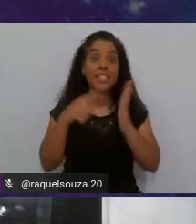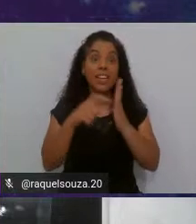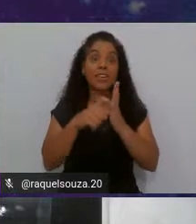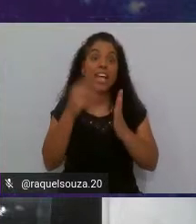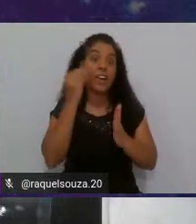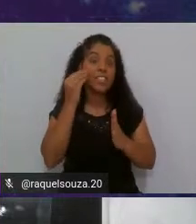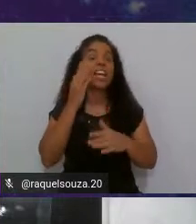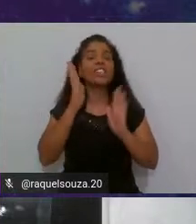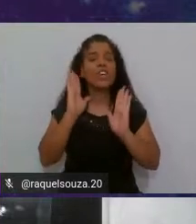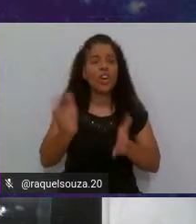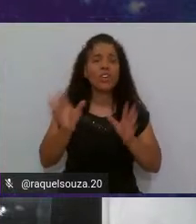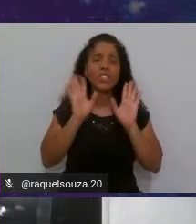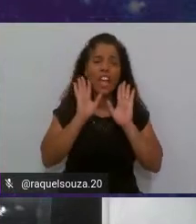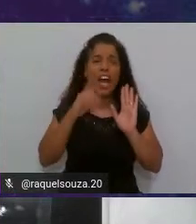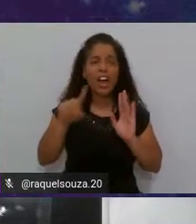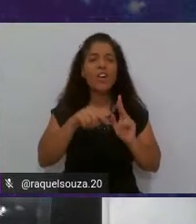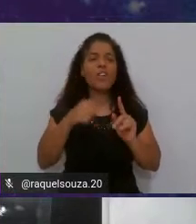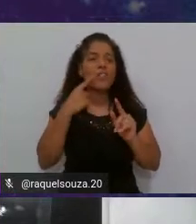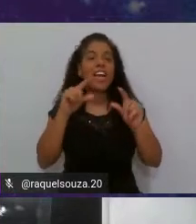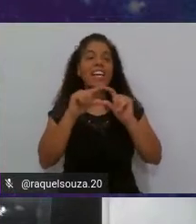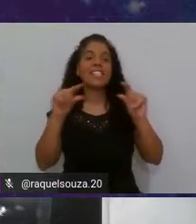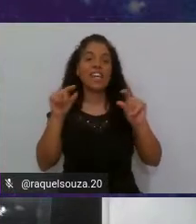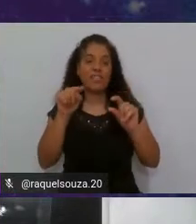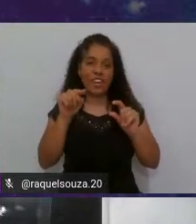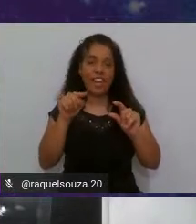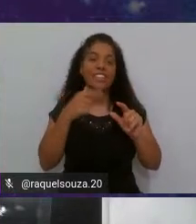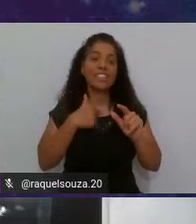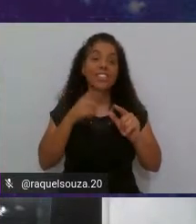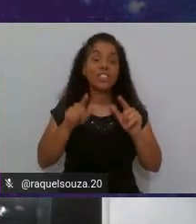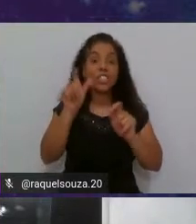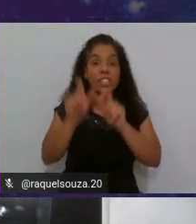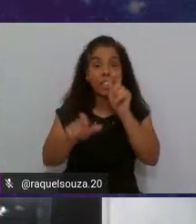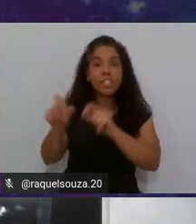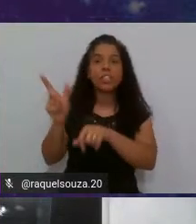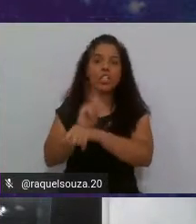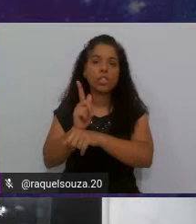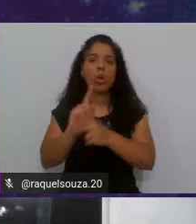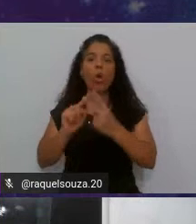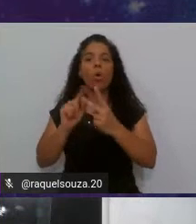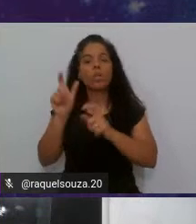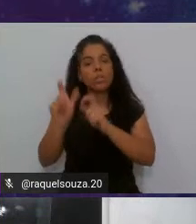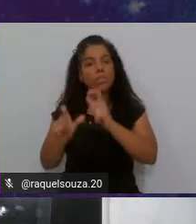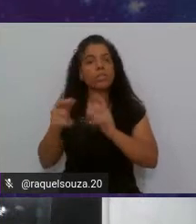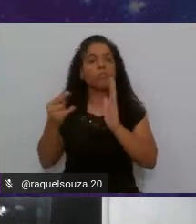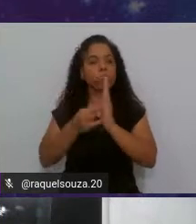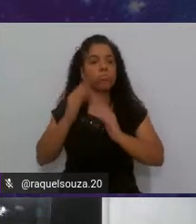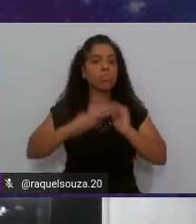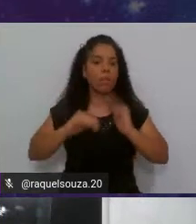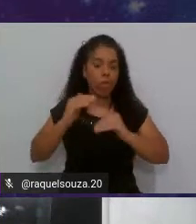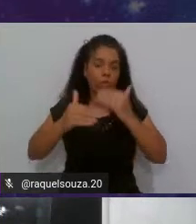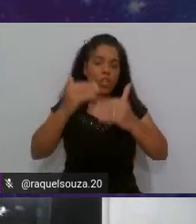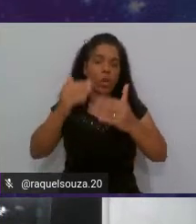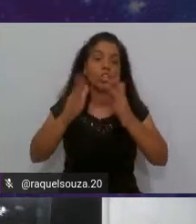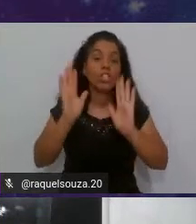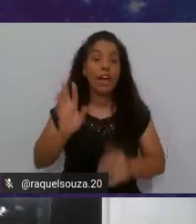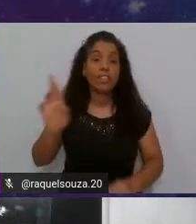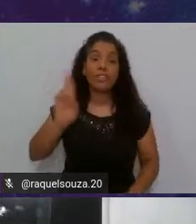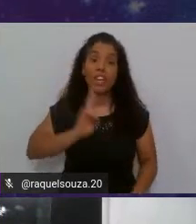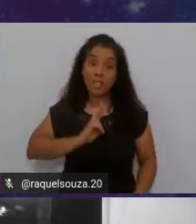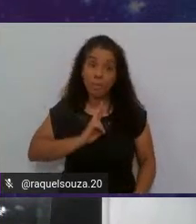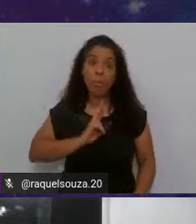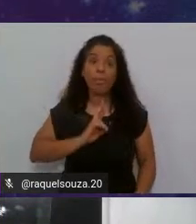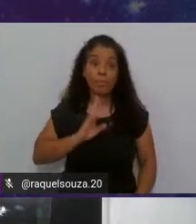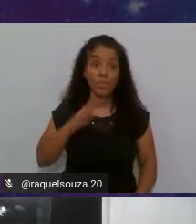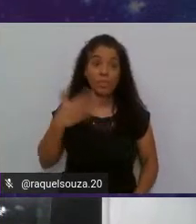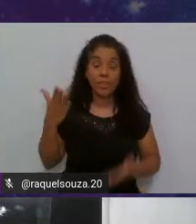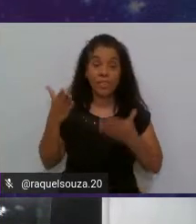Eu já ouvi essa frase de gestores, de desenvolvedores, eu já tive uma resposta, assim, quando eu